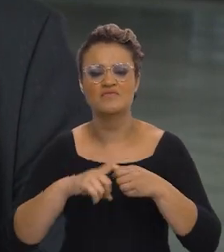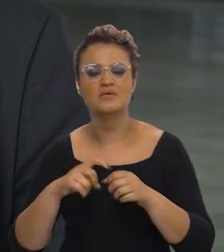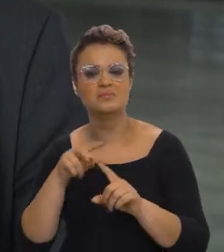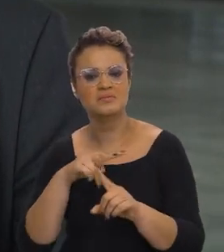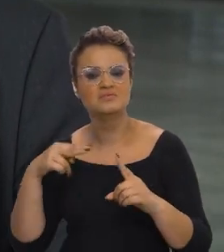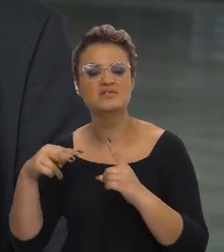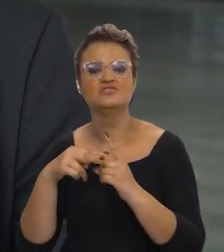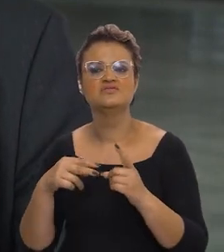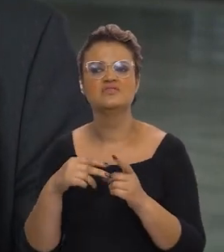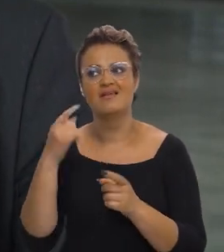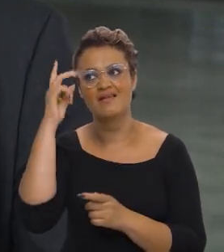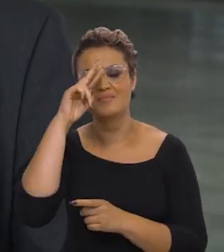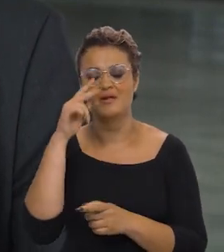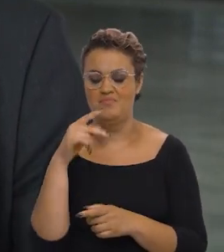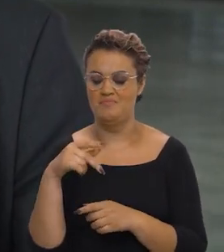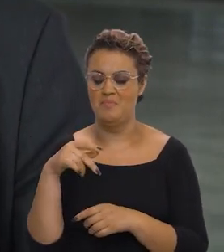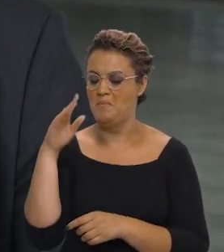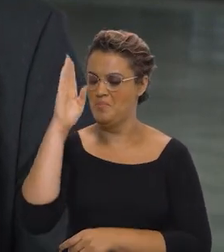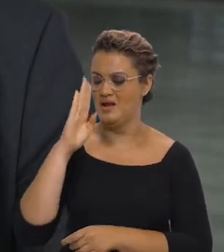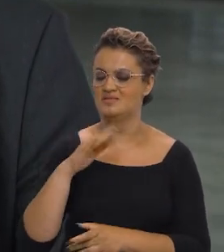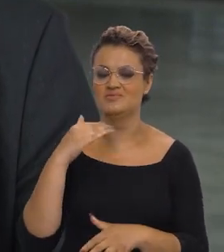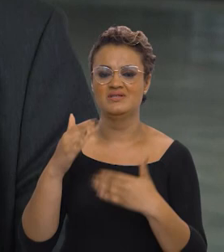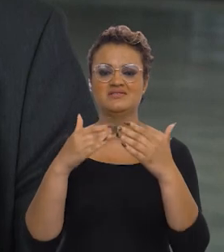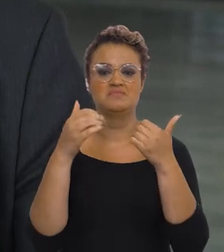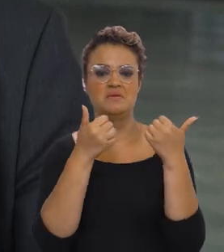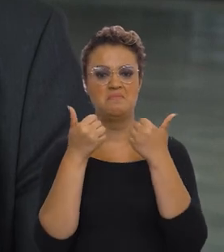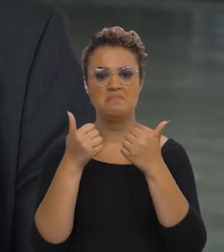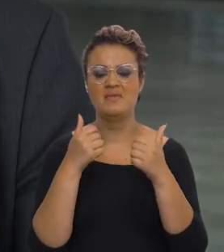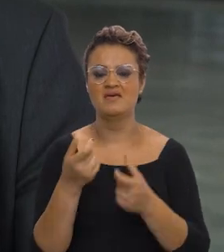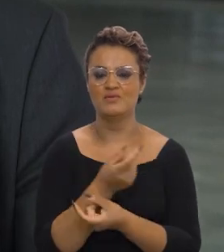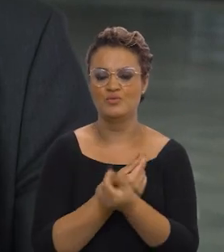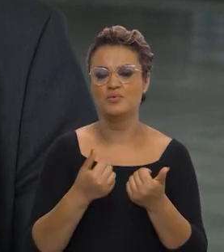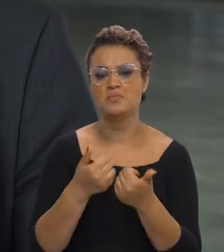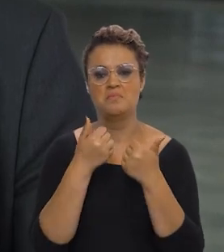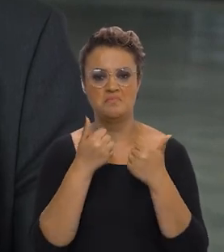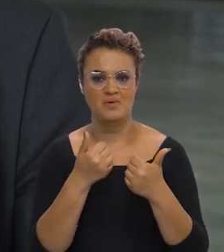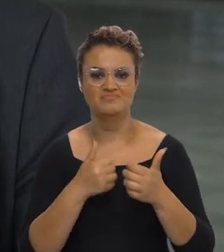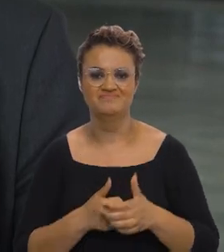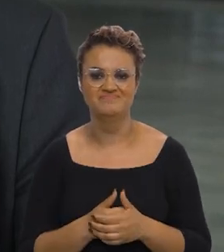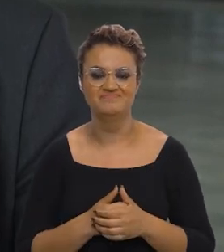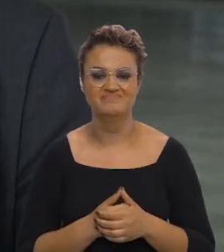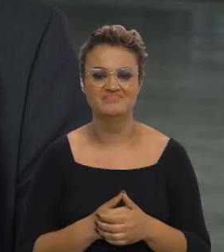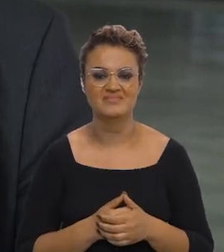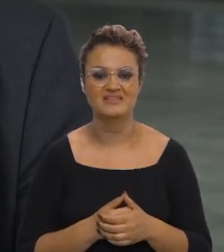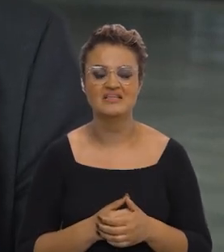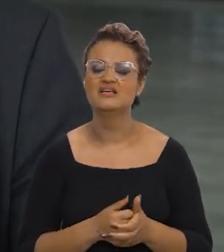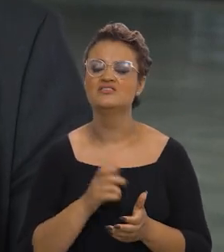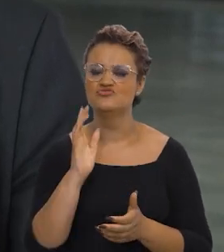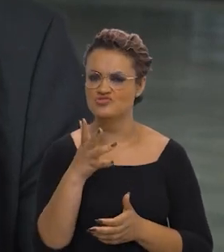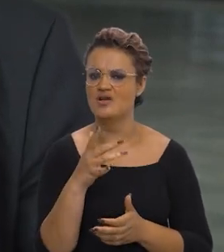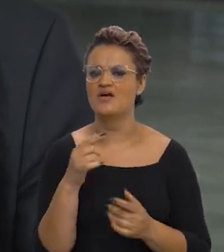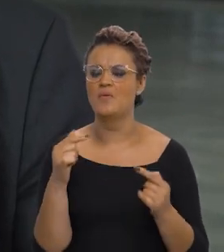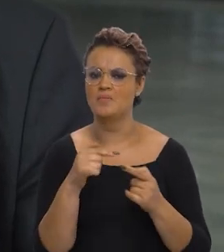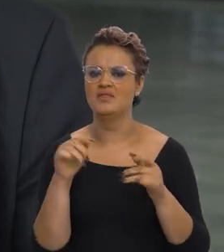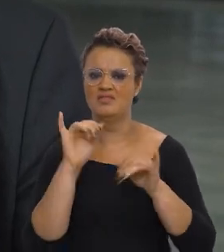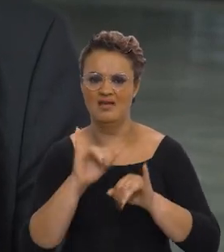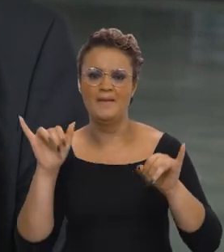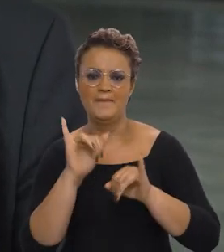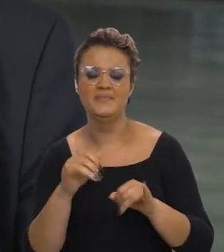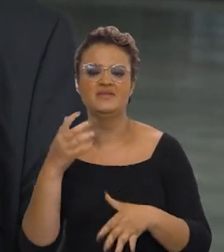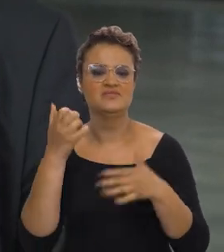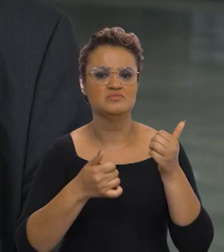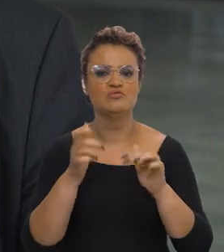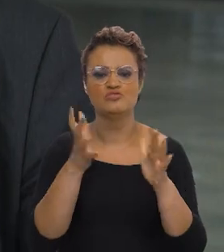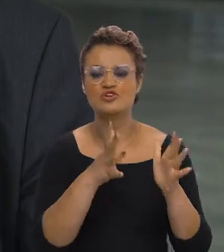a retomada de uma perspectiva de um país com crescimento econômico, né? Já está previsto na